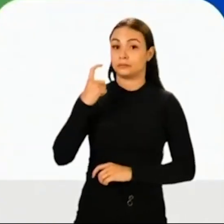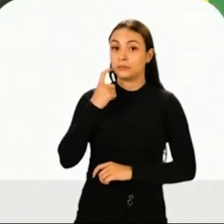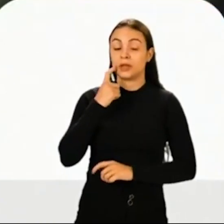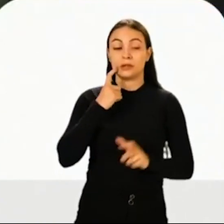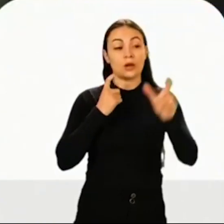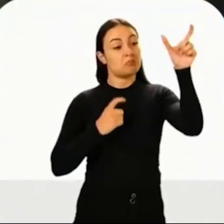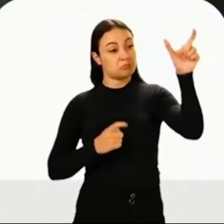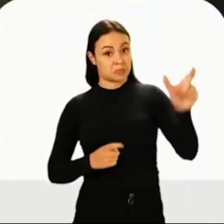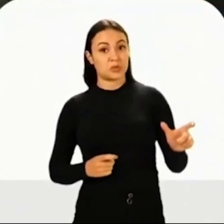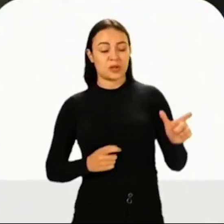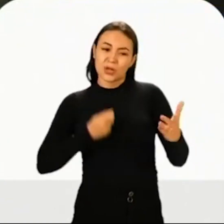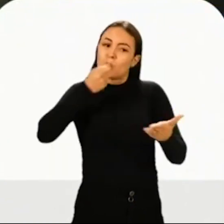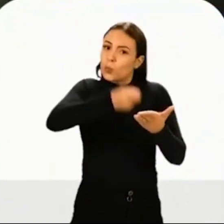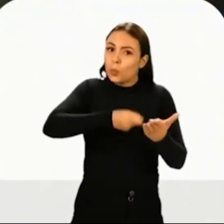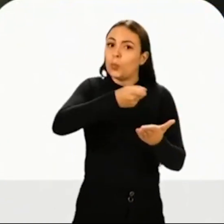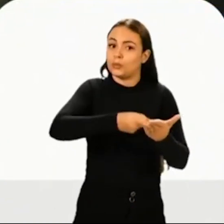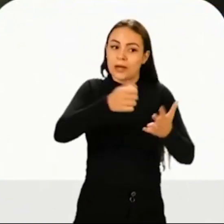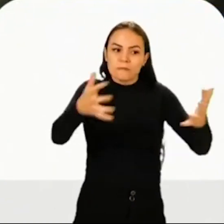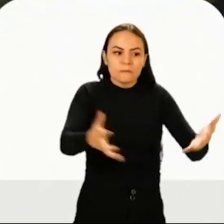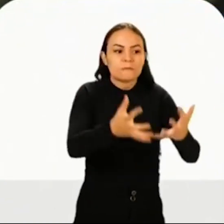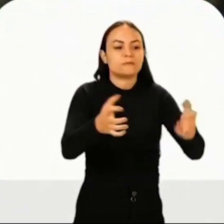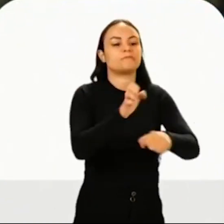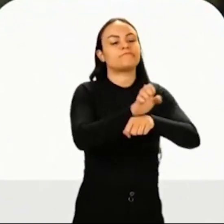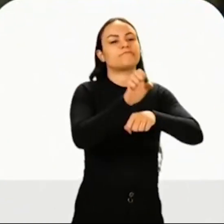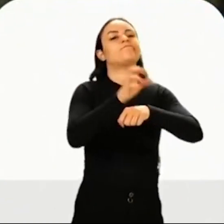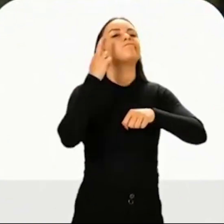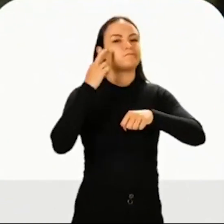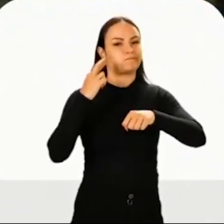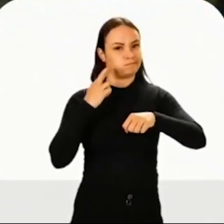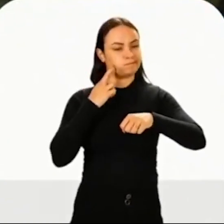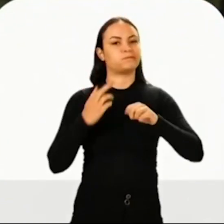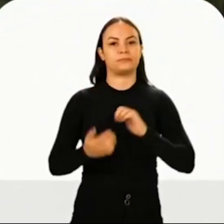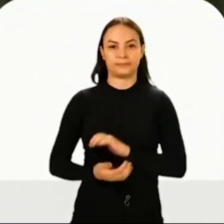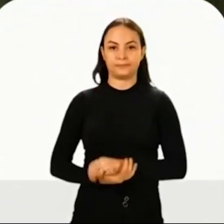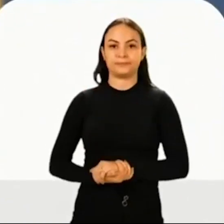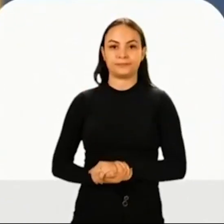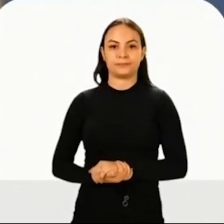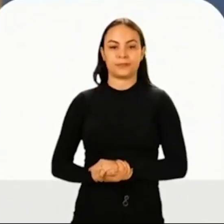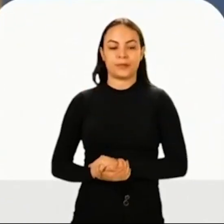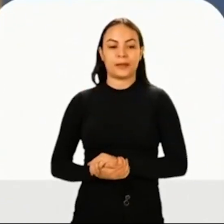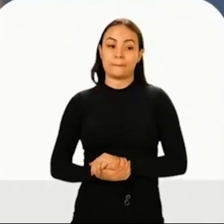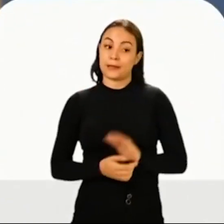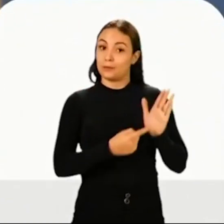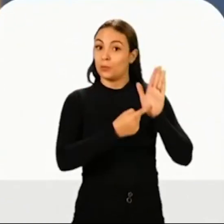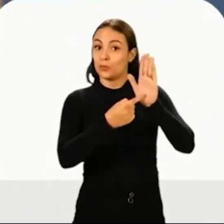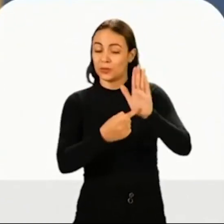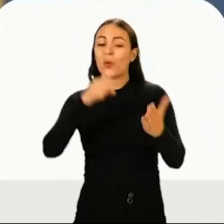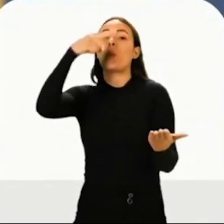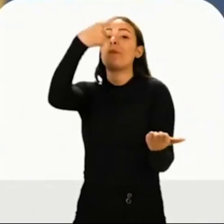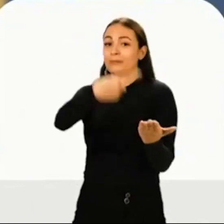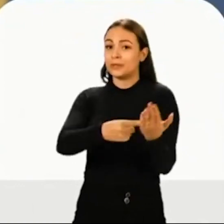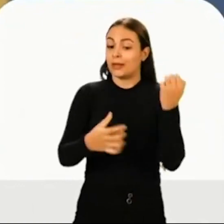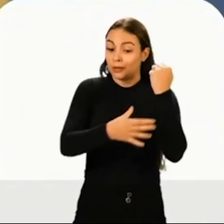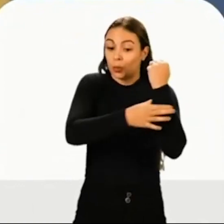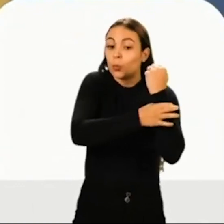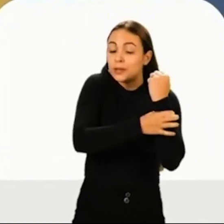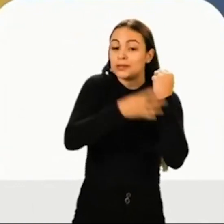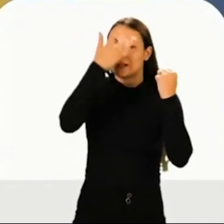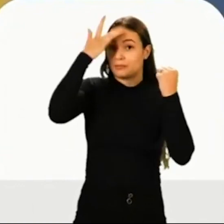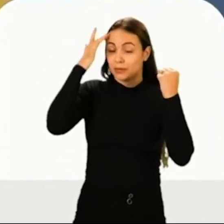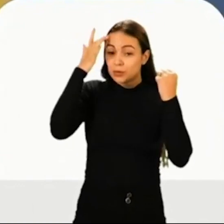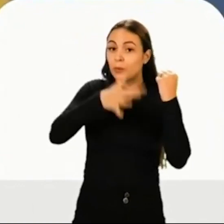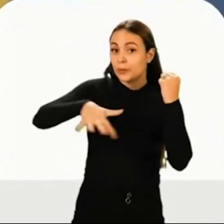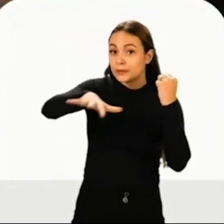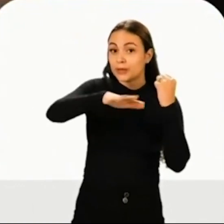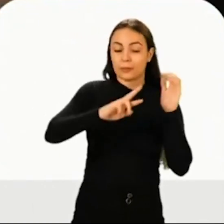O Marcos Rogério é uma pessoa que luta pelo estado de Rondônia. Ele citou compromisso com a segurança